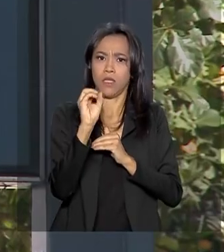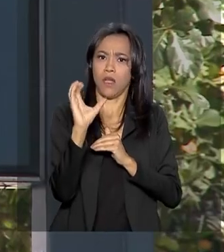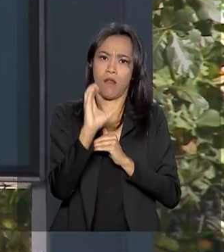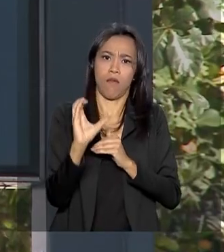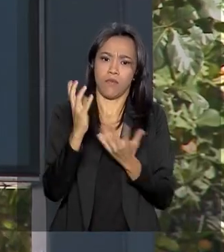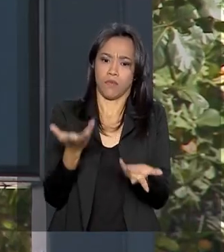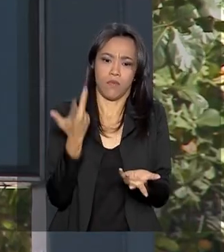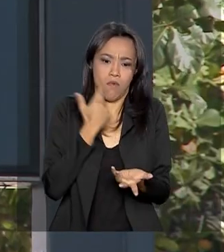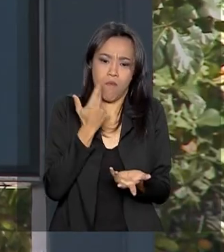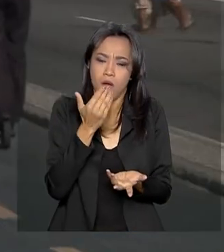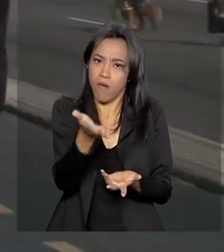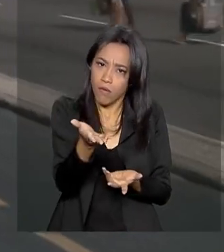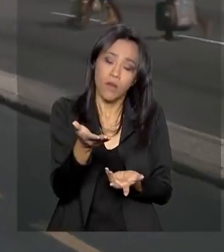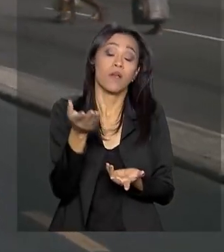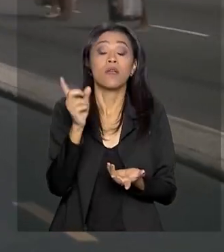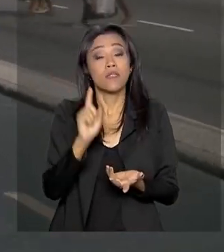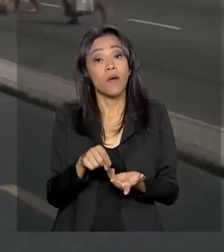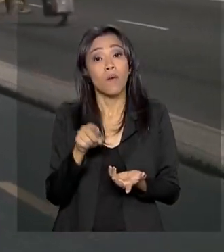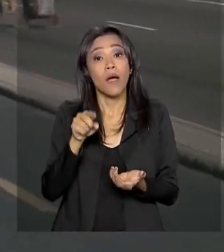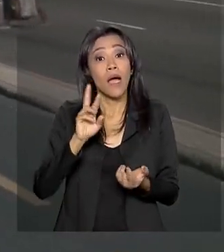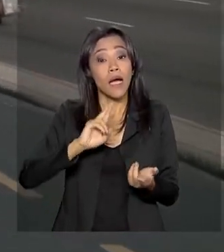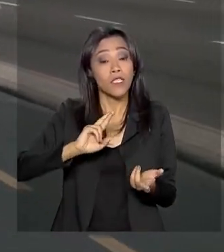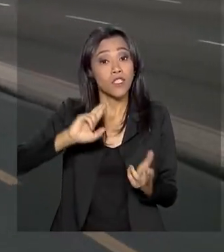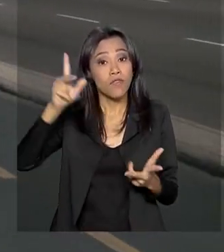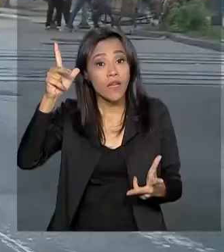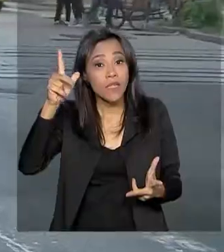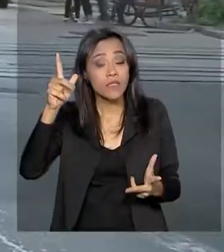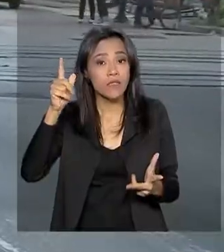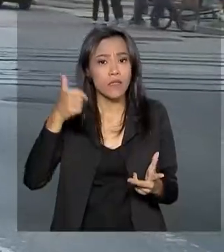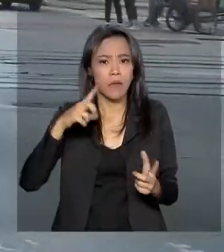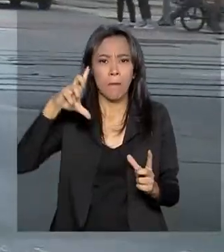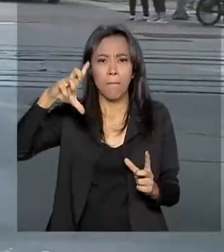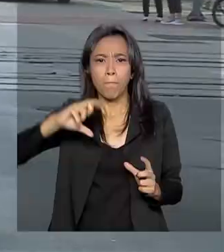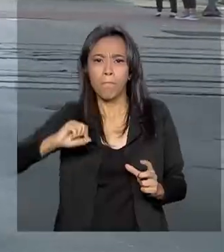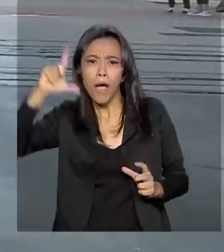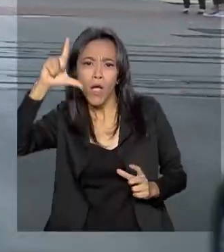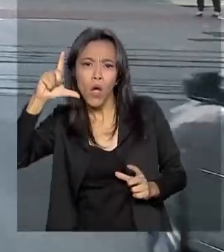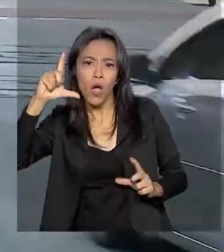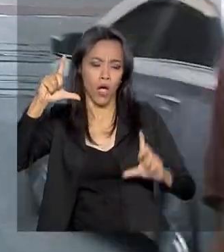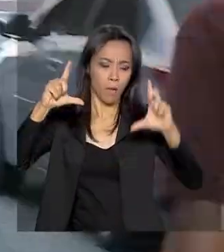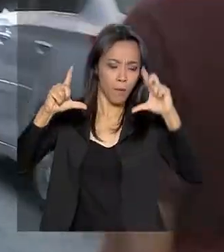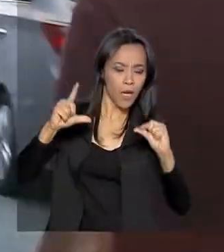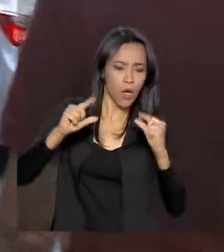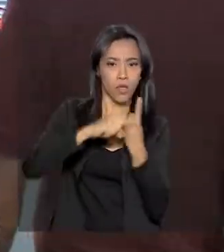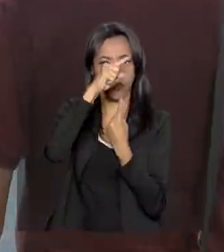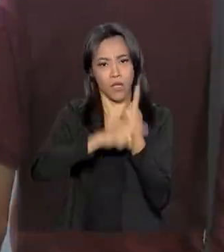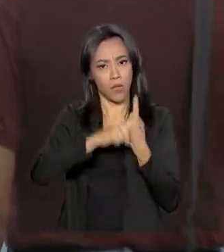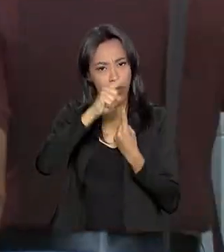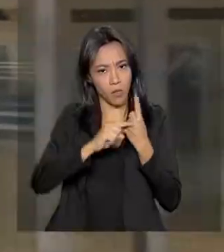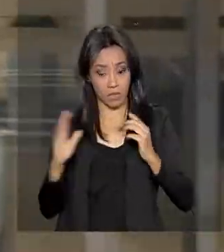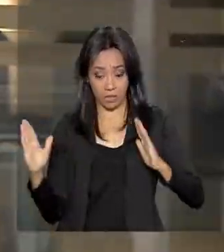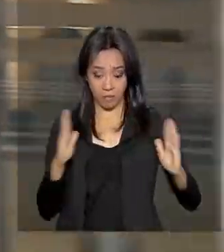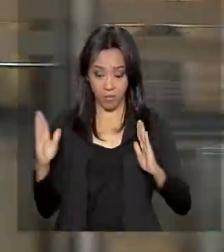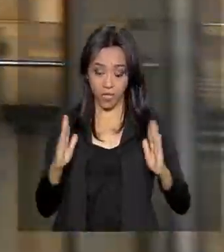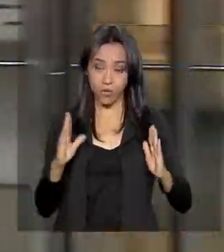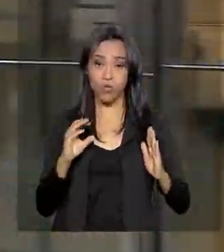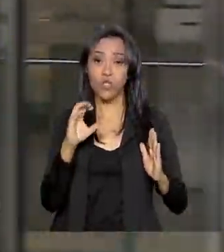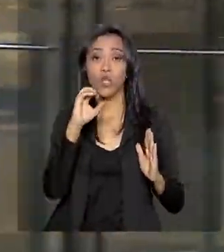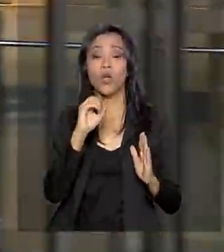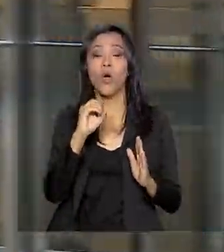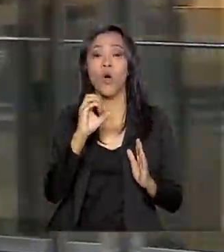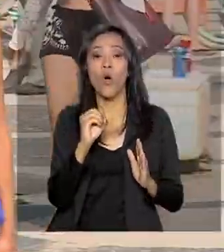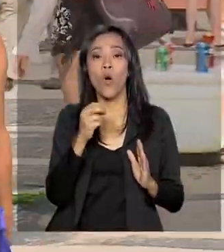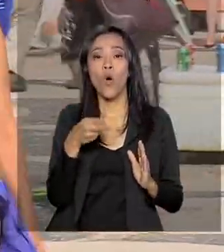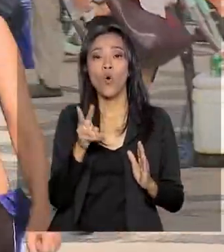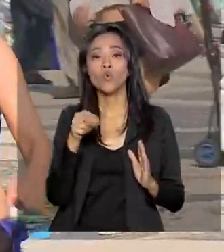né? A amplitude térmica, a diferença entre a temperatura máxima e a temperatura mínima registrada durante o outono. E neste começo